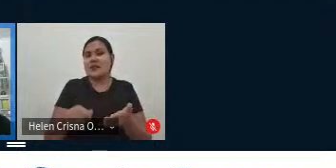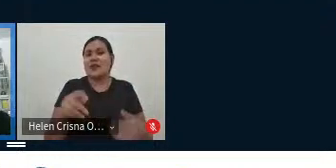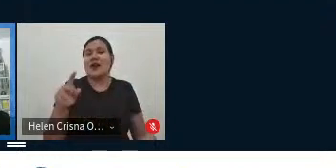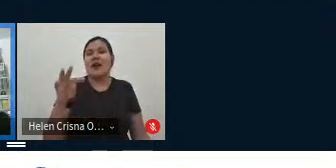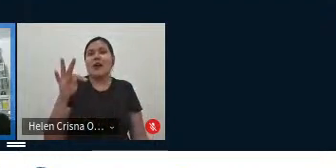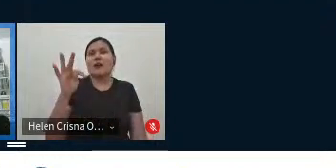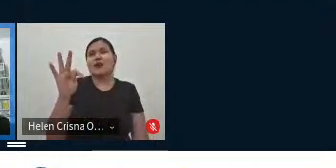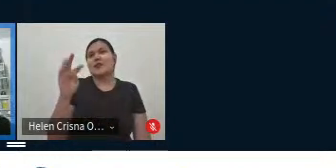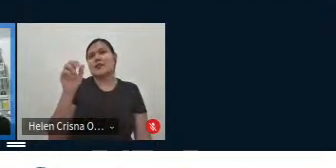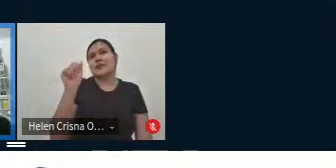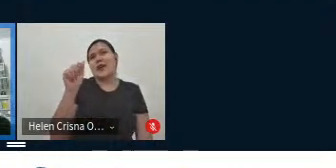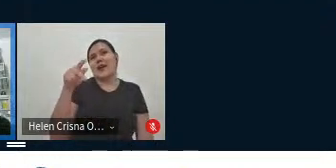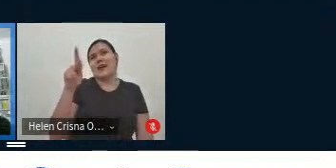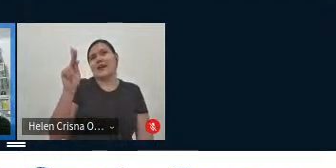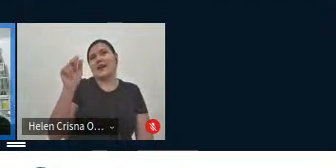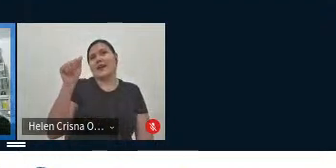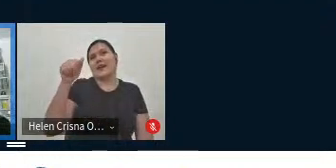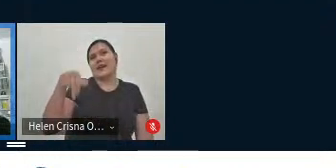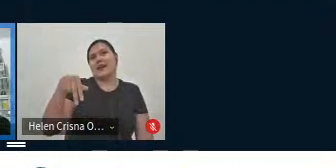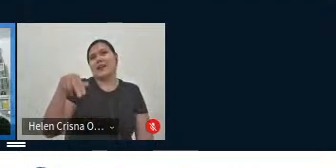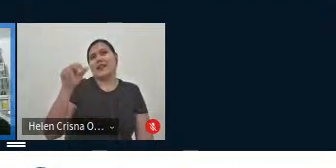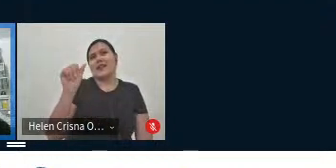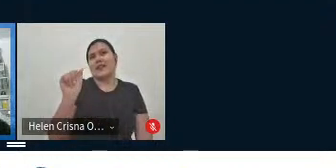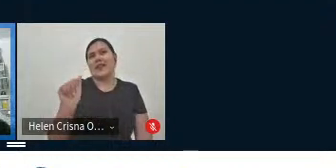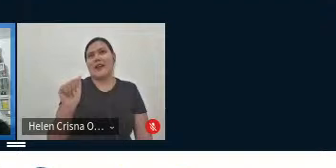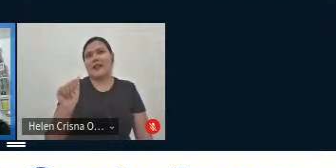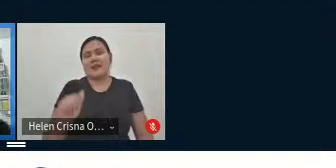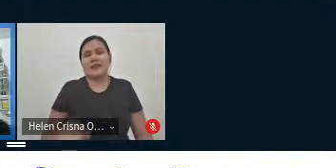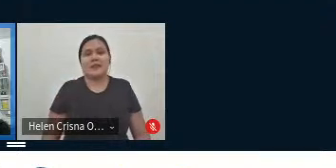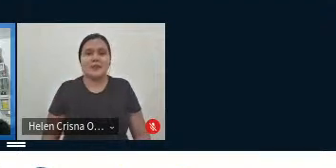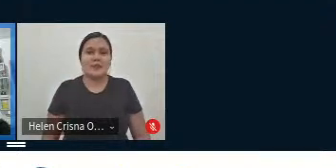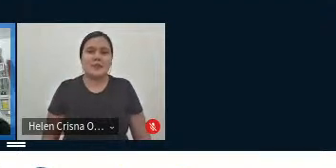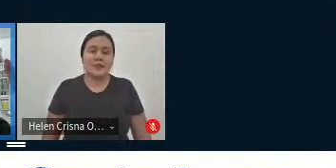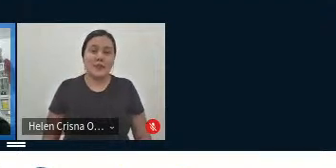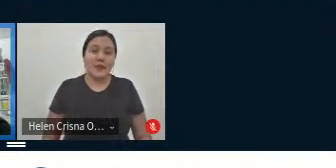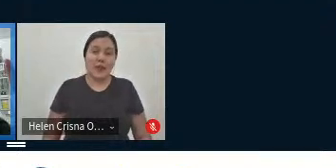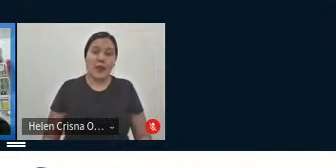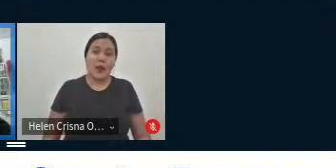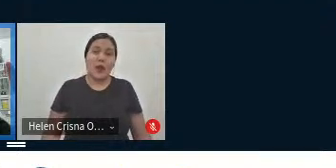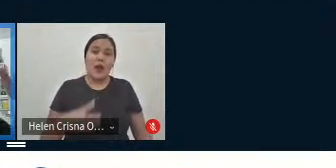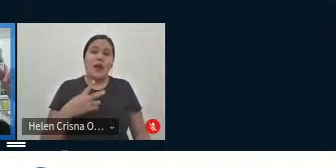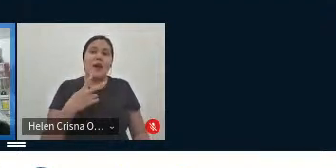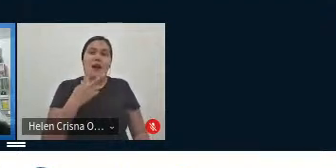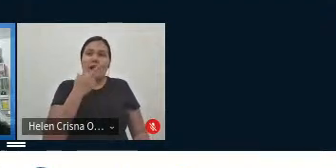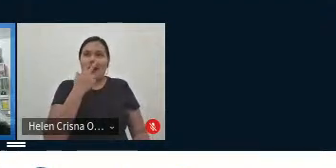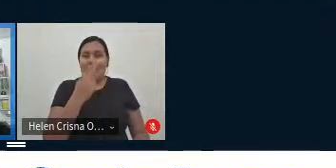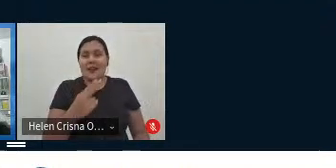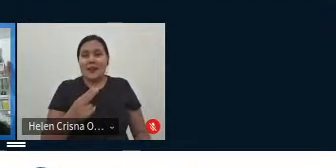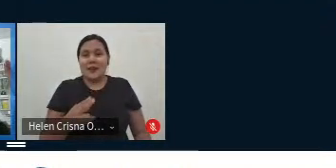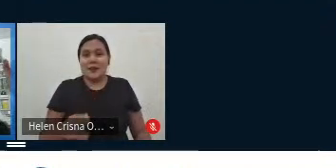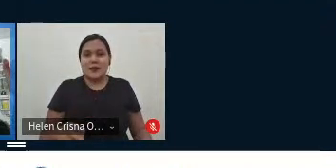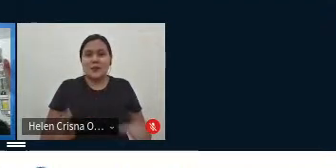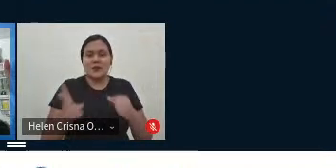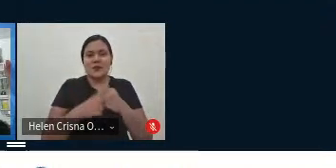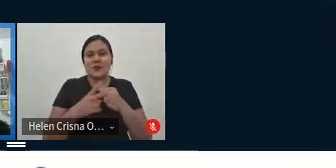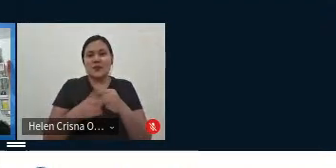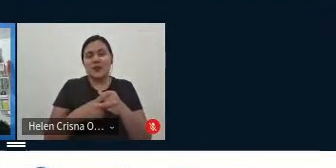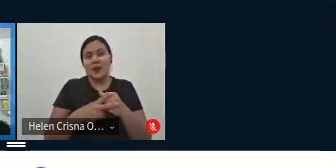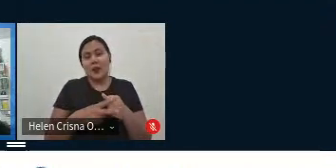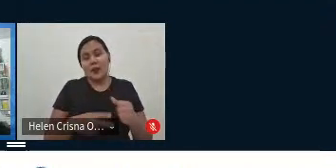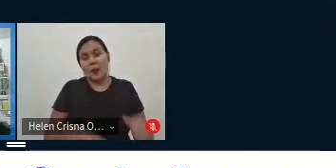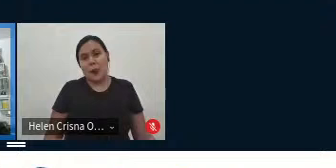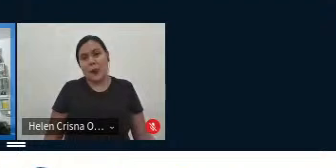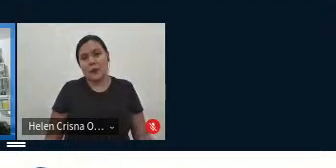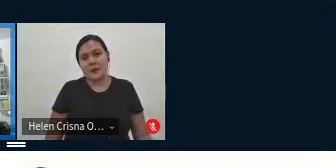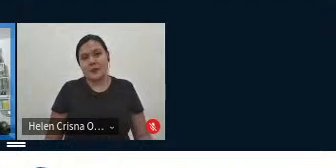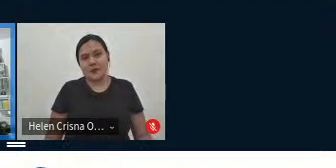para nomes estrangeiros, hiragana para partículas e coisas semelhantes, como advérbio ou como